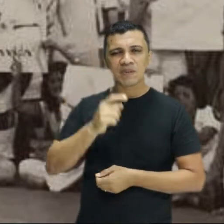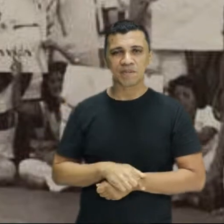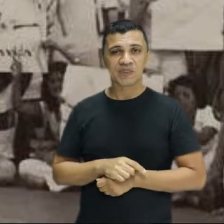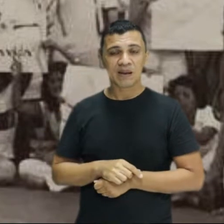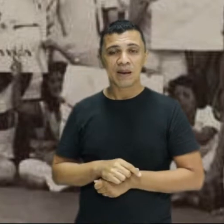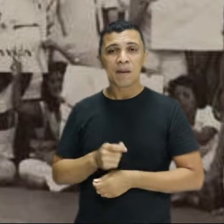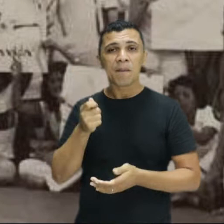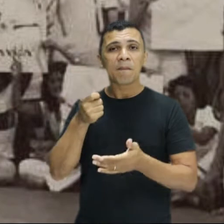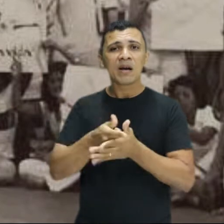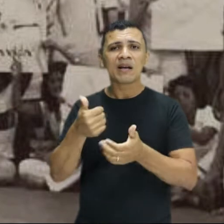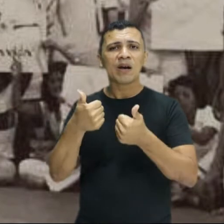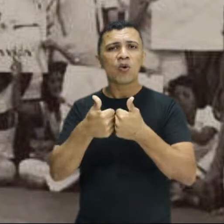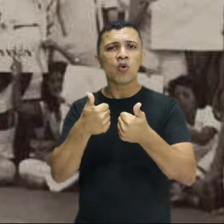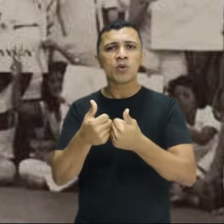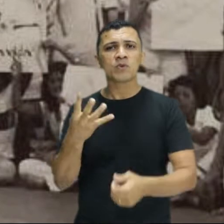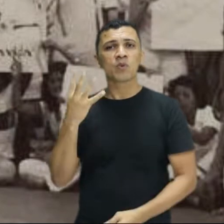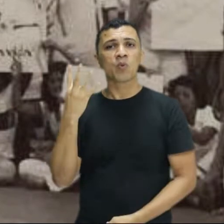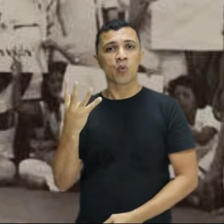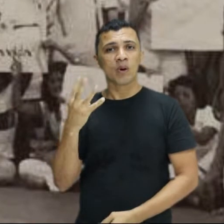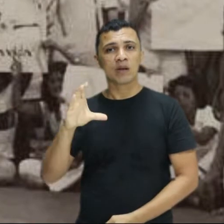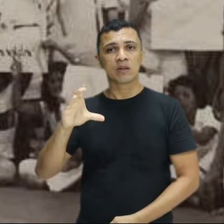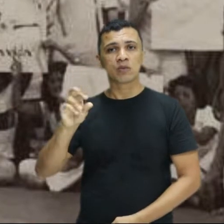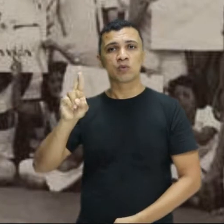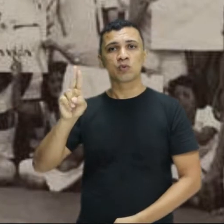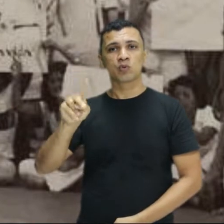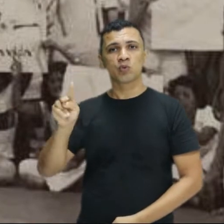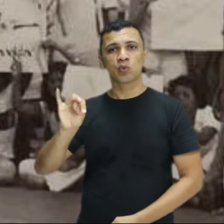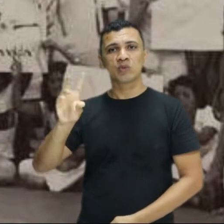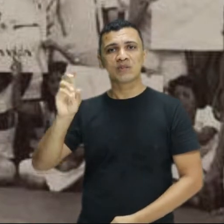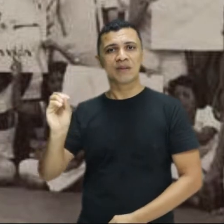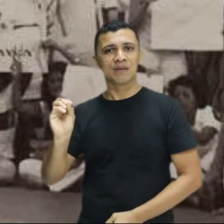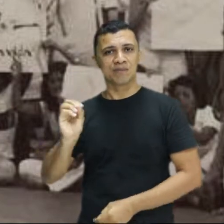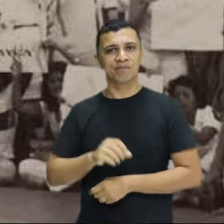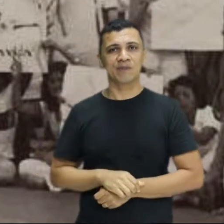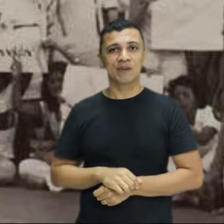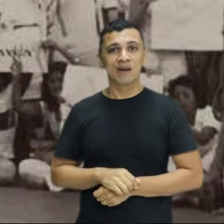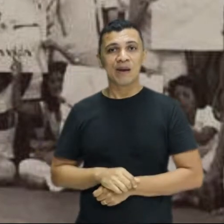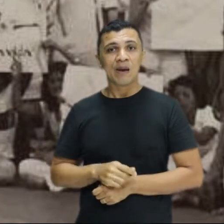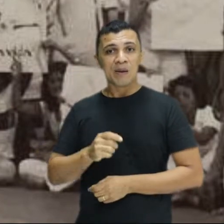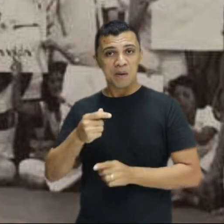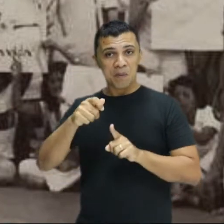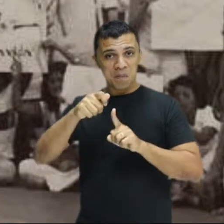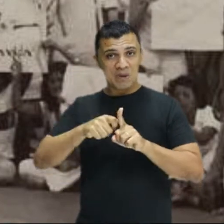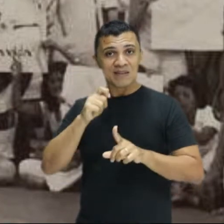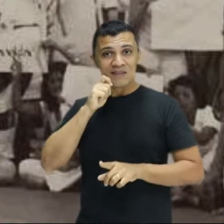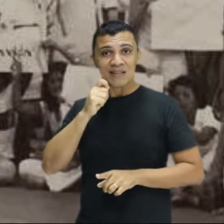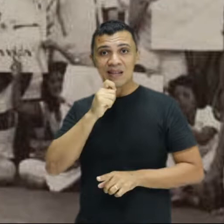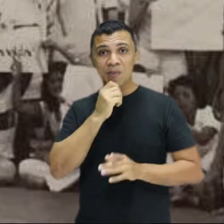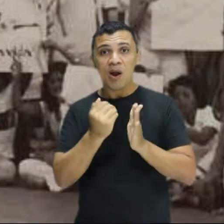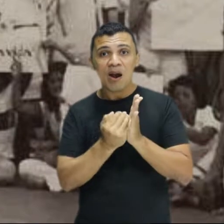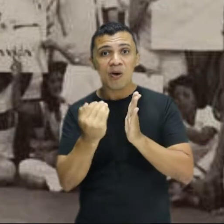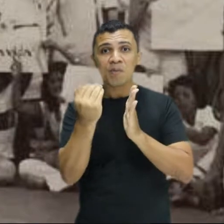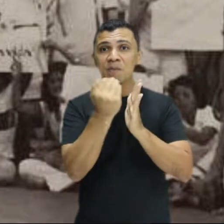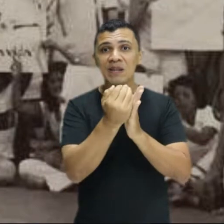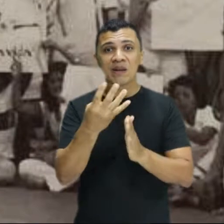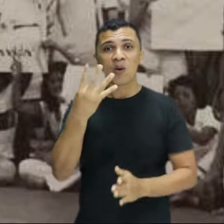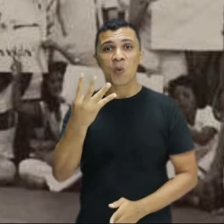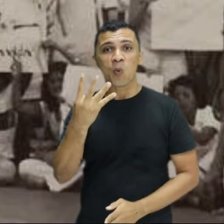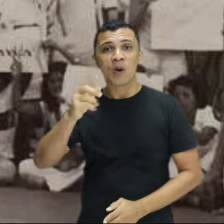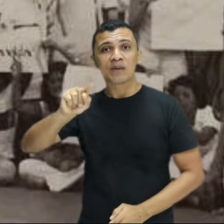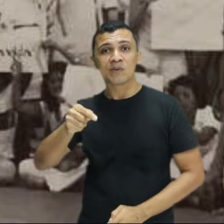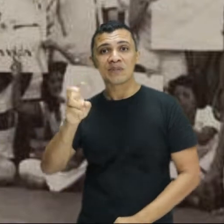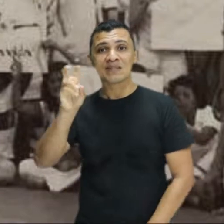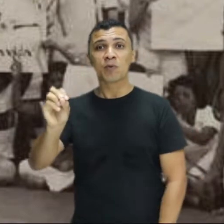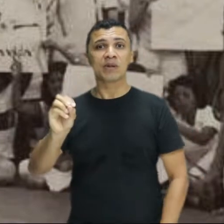a passagem custava 4 cruzeiros. E o aumento de setembro faria ela aumentar para 4,50.